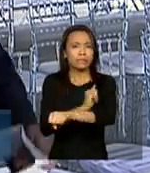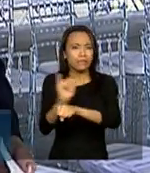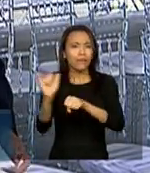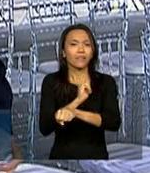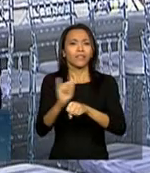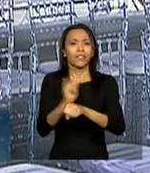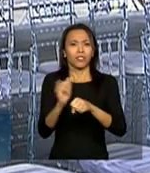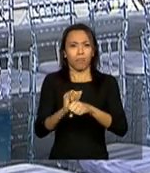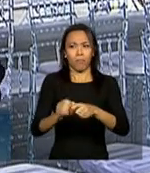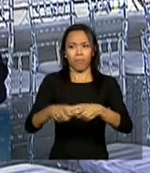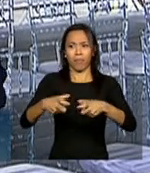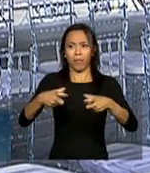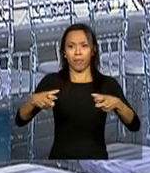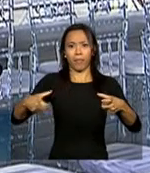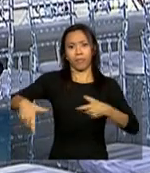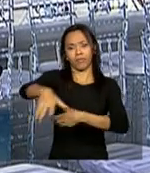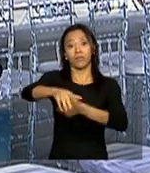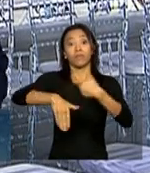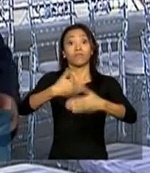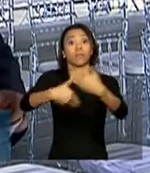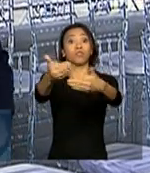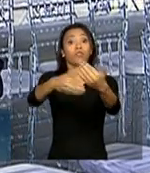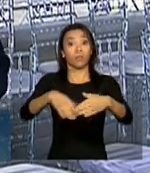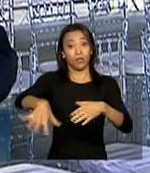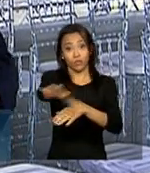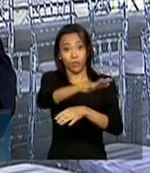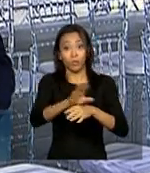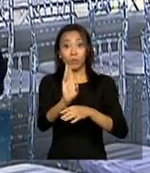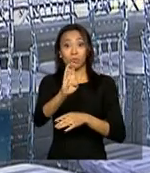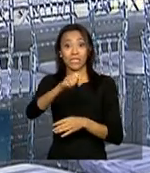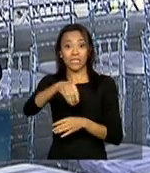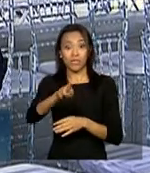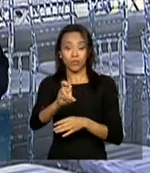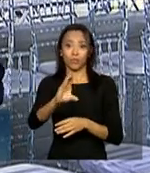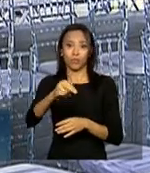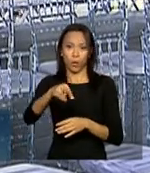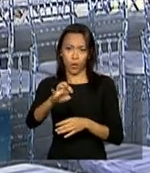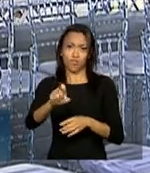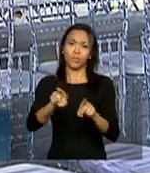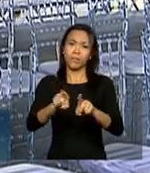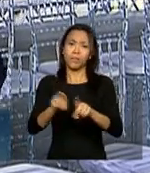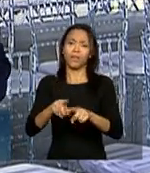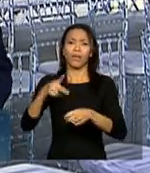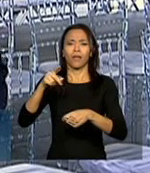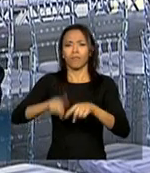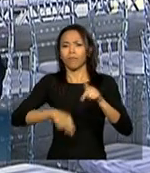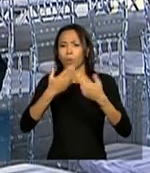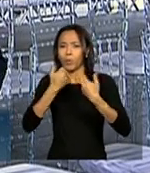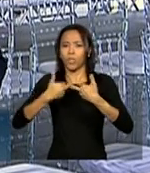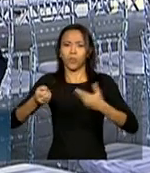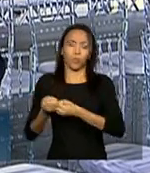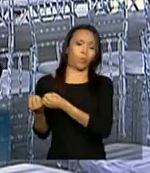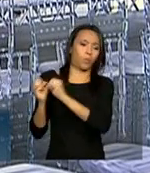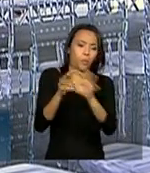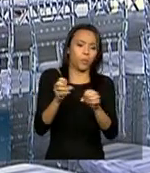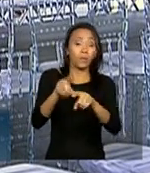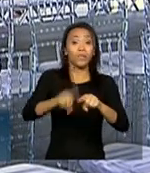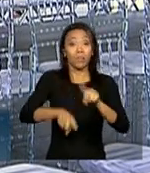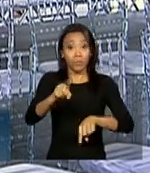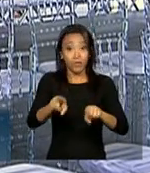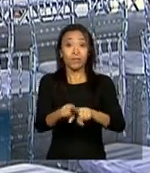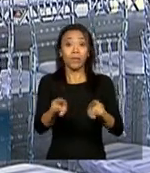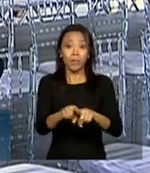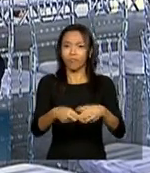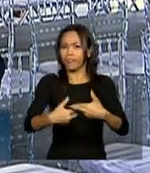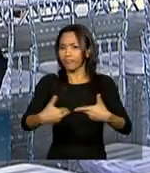do centro-norte do país e fundamental para o escoamento da produção de grãos e de parte do minério extraído na região. O anúncio